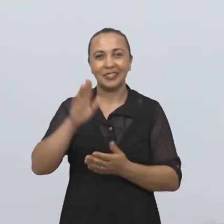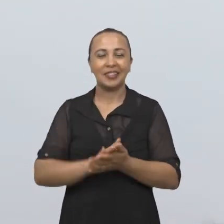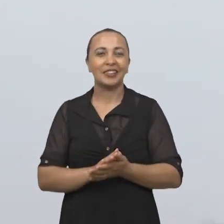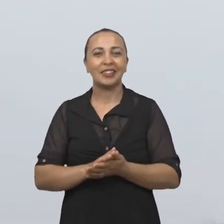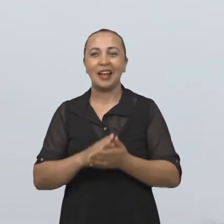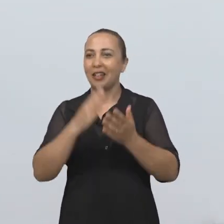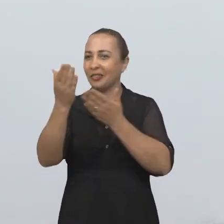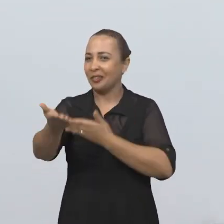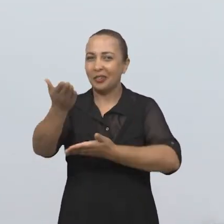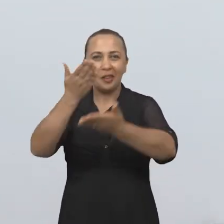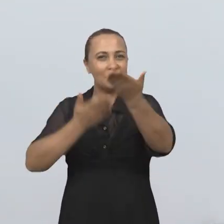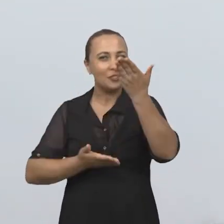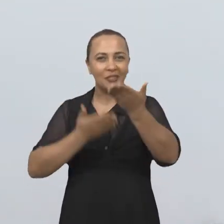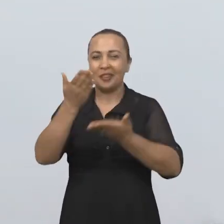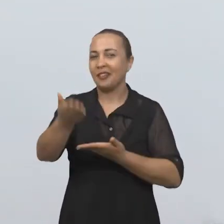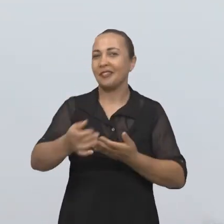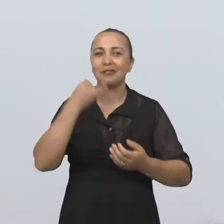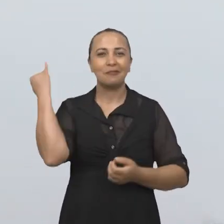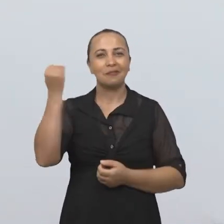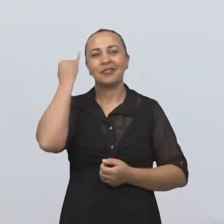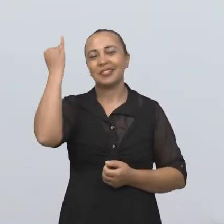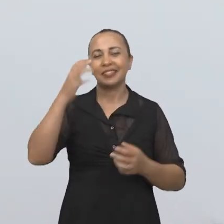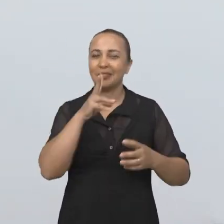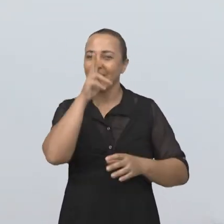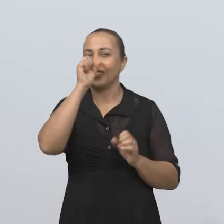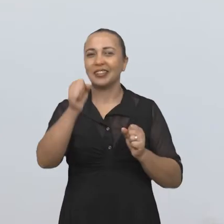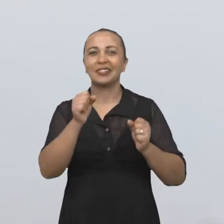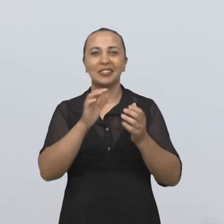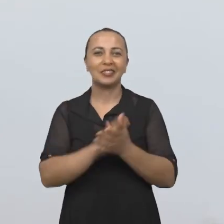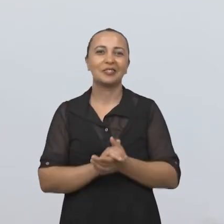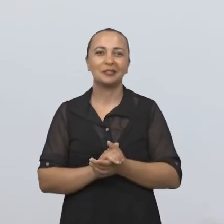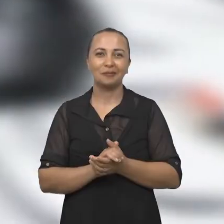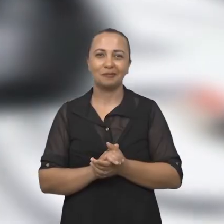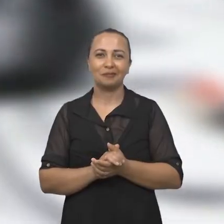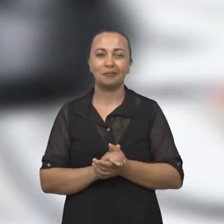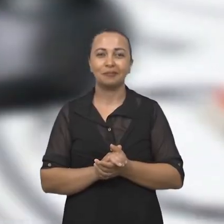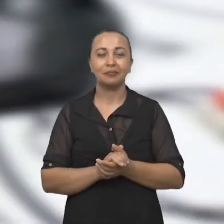Eu acho essa troca muito importante, fortalecedora,